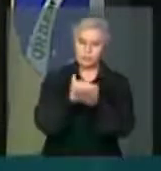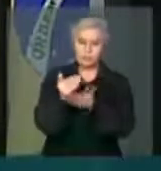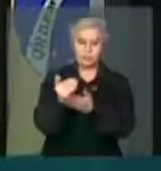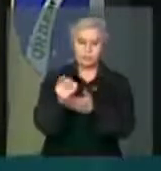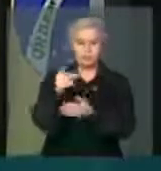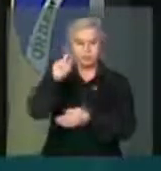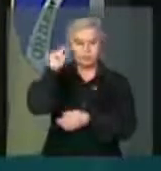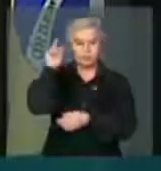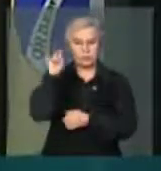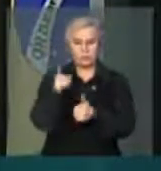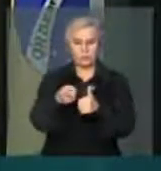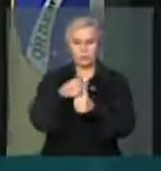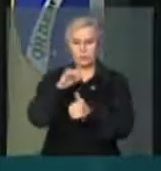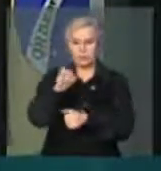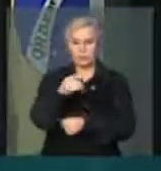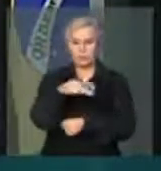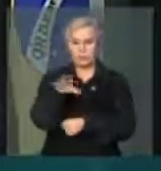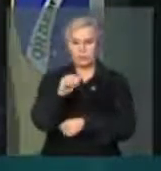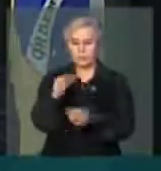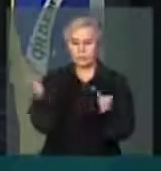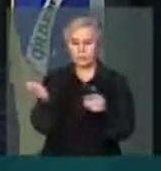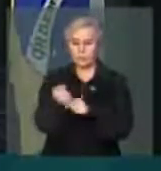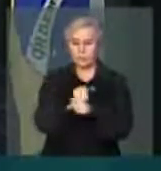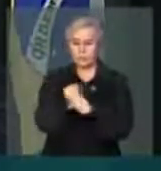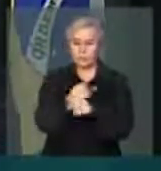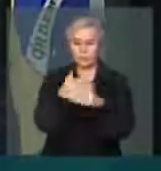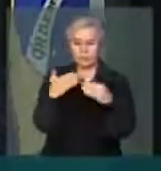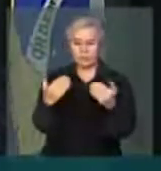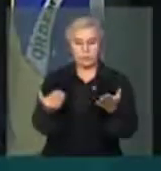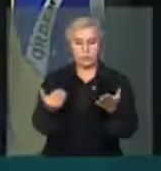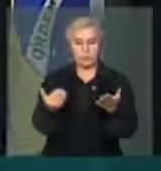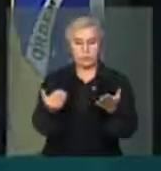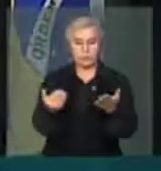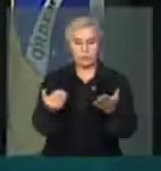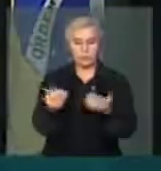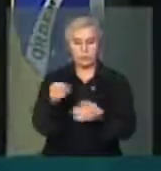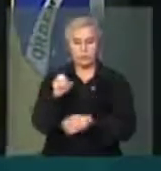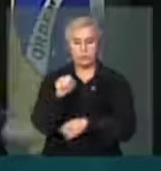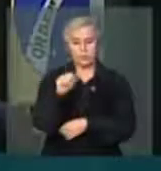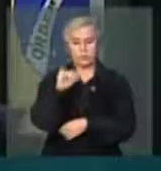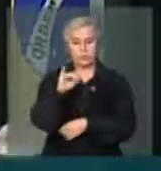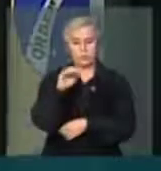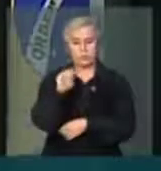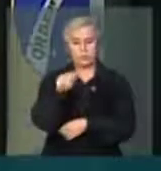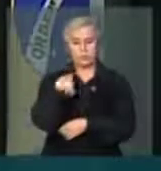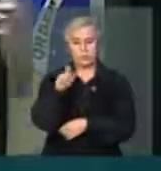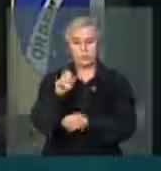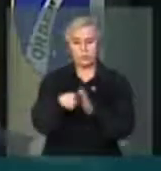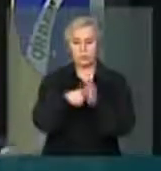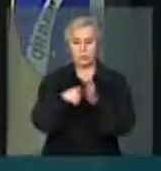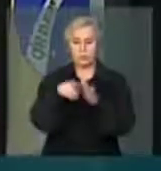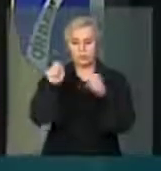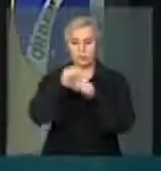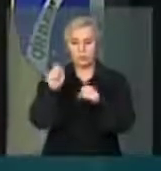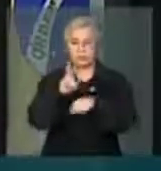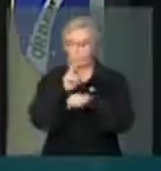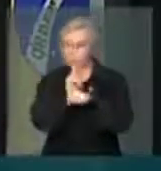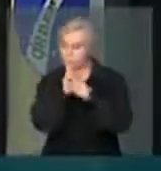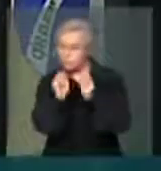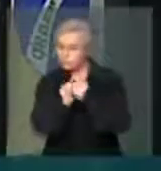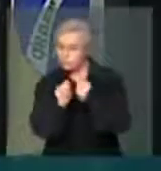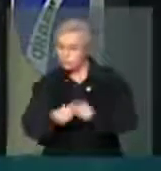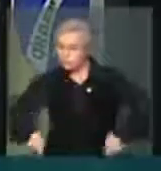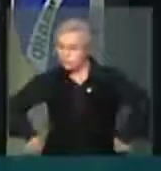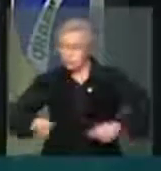desse ano. E o CIAF, o sistema de acompanhamento do governo federal, dos gastos do governo federal,